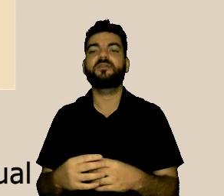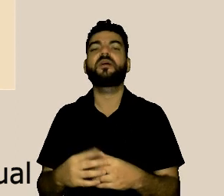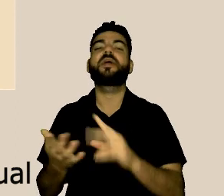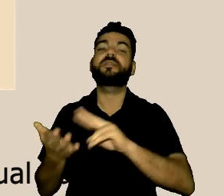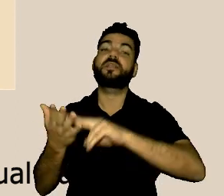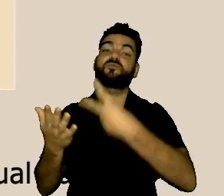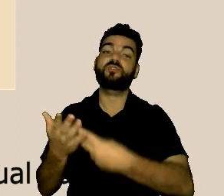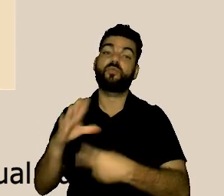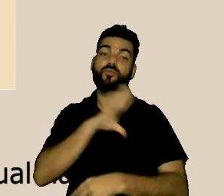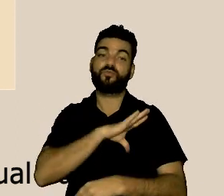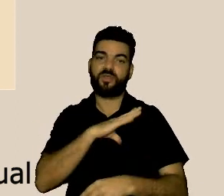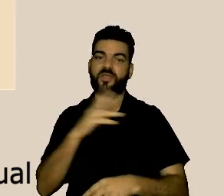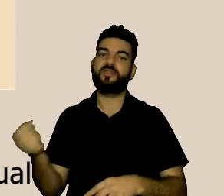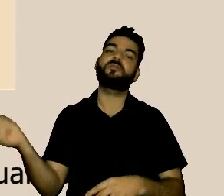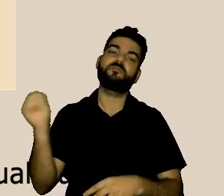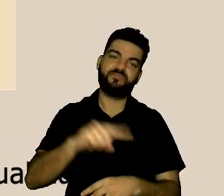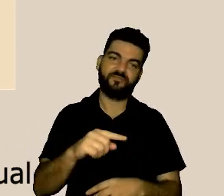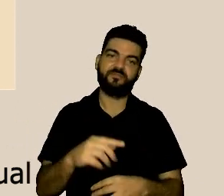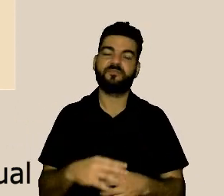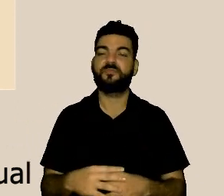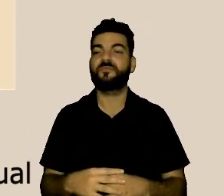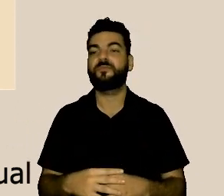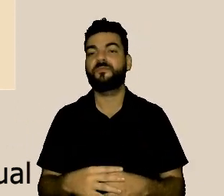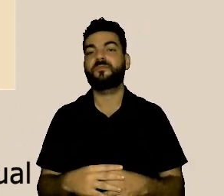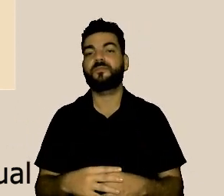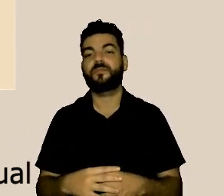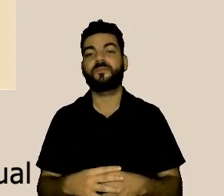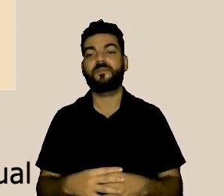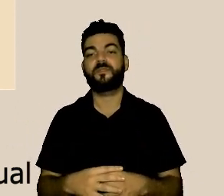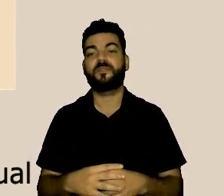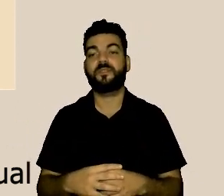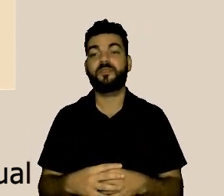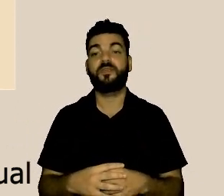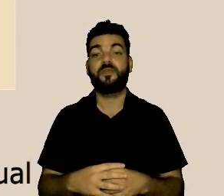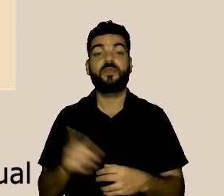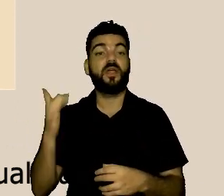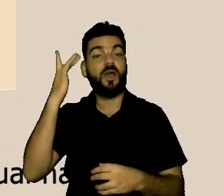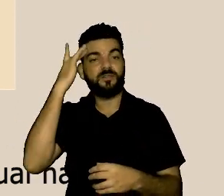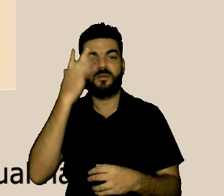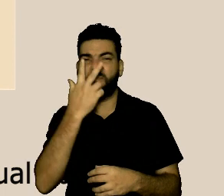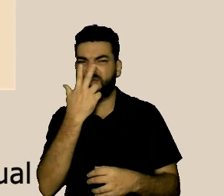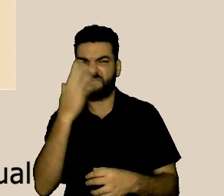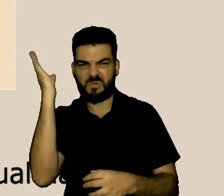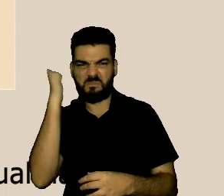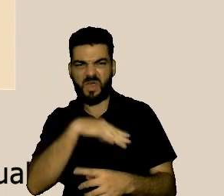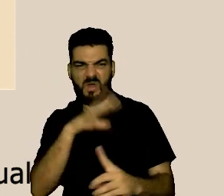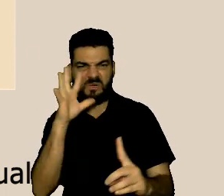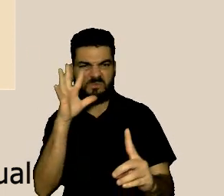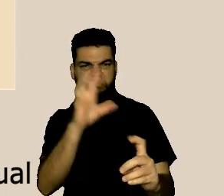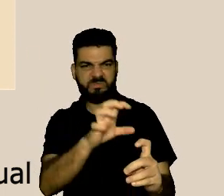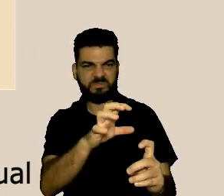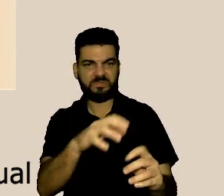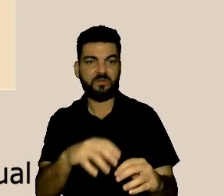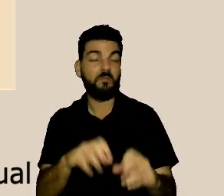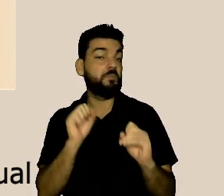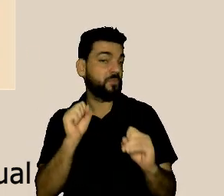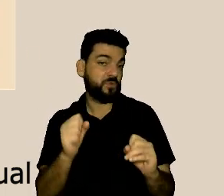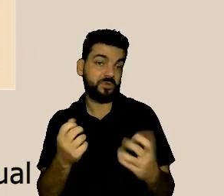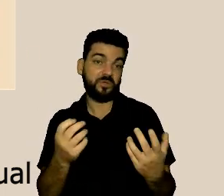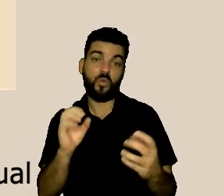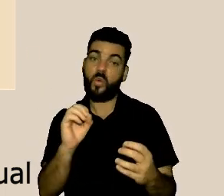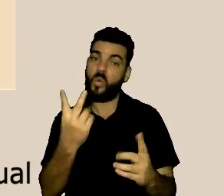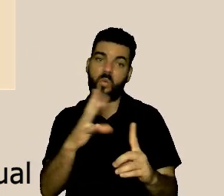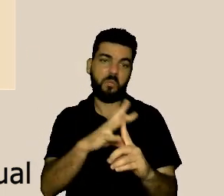e ela vai tratar o assédio como uma perversão mesmo, tanto o assédio moral quanto o